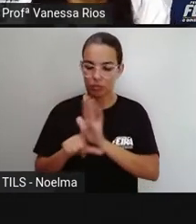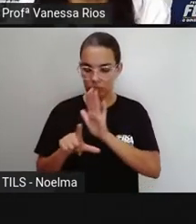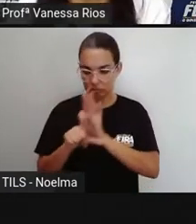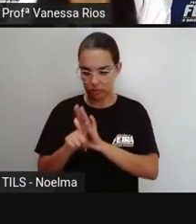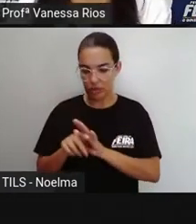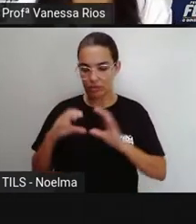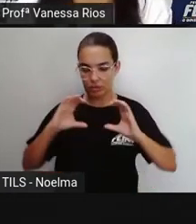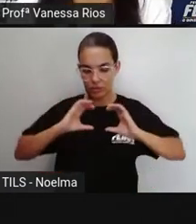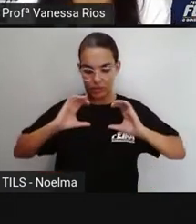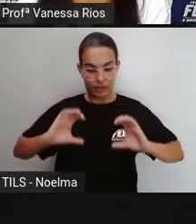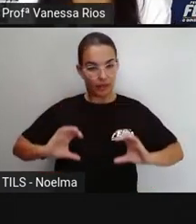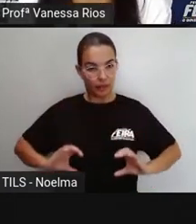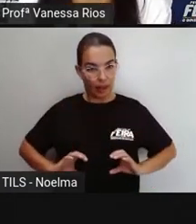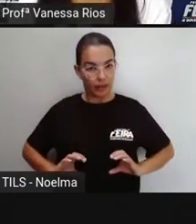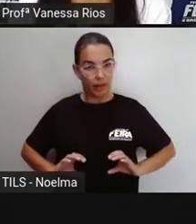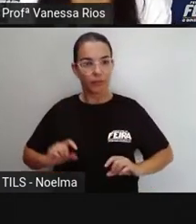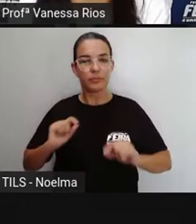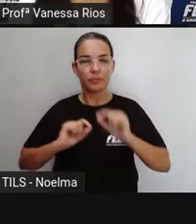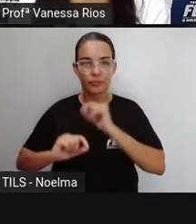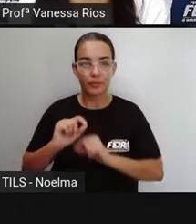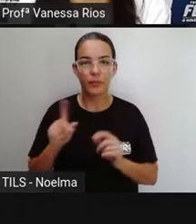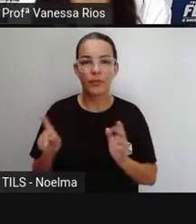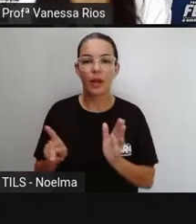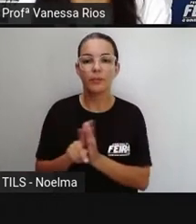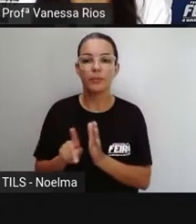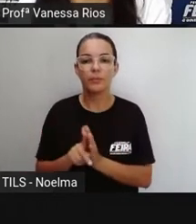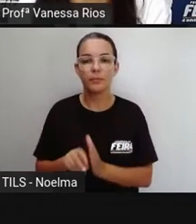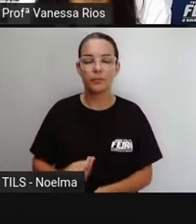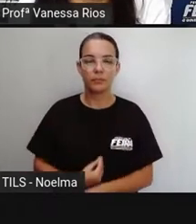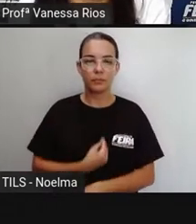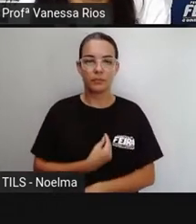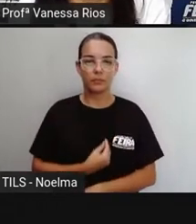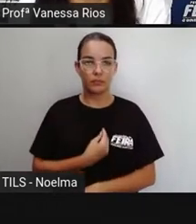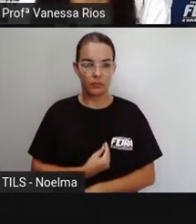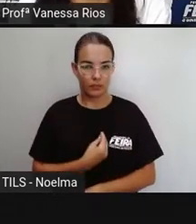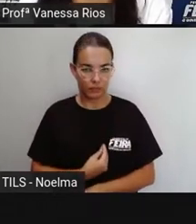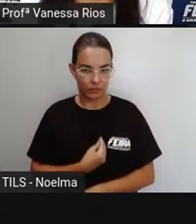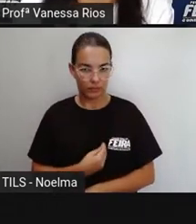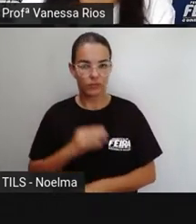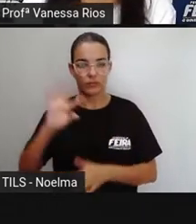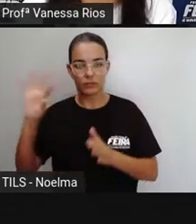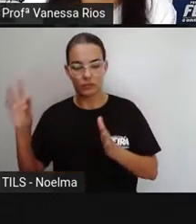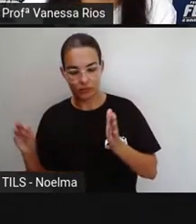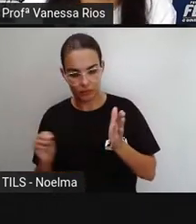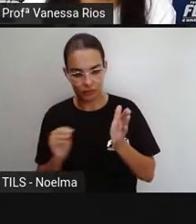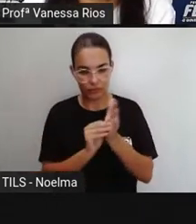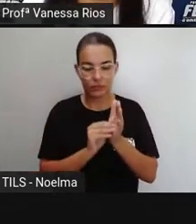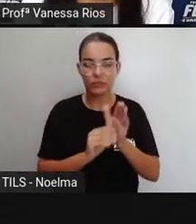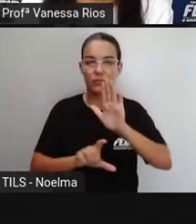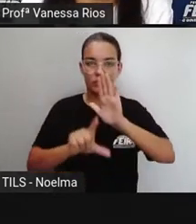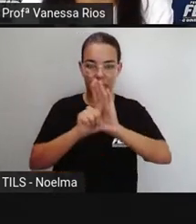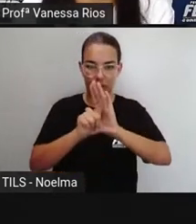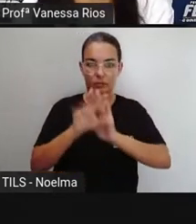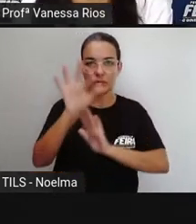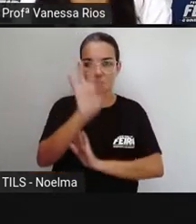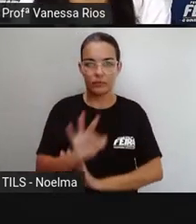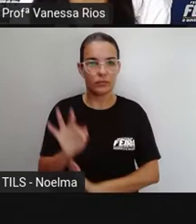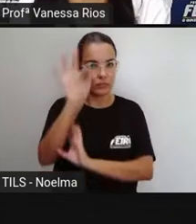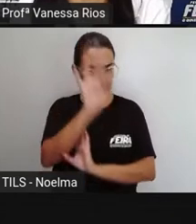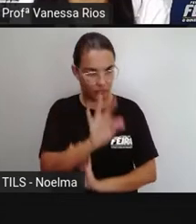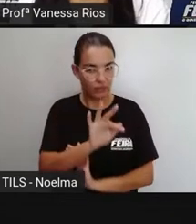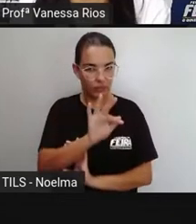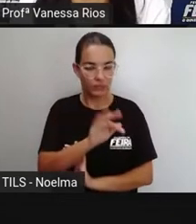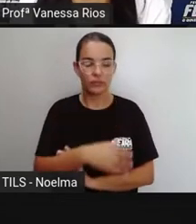cidadão vão estar contidos, vão estar presentes aí na Constituição Federal. A gente já